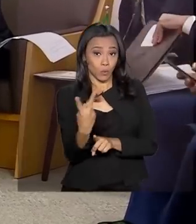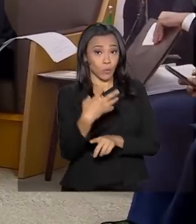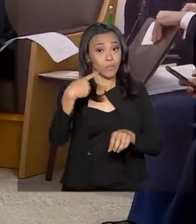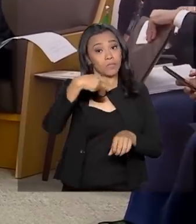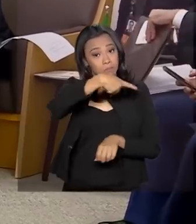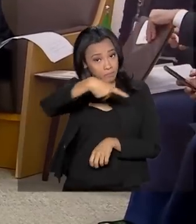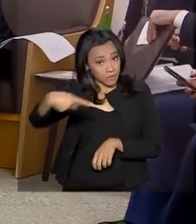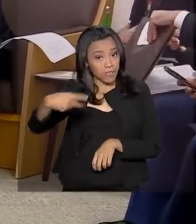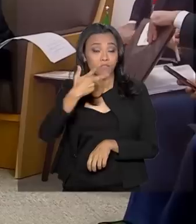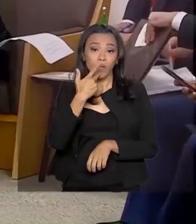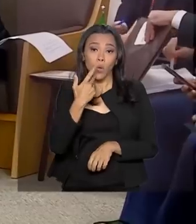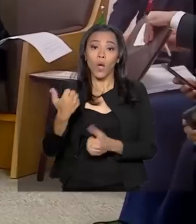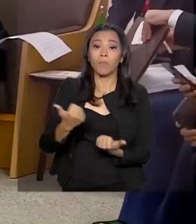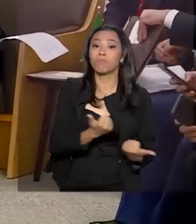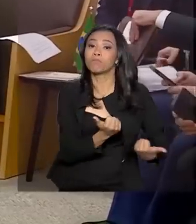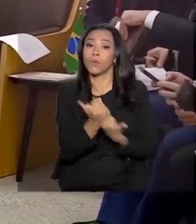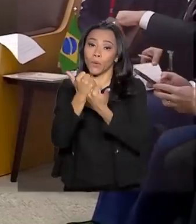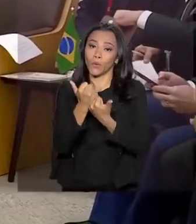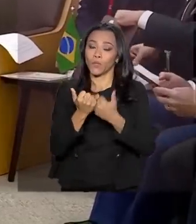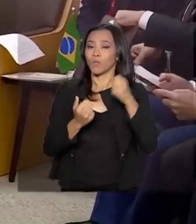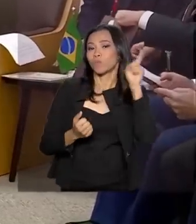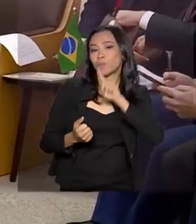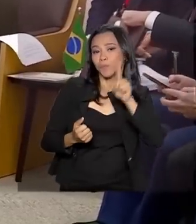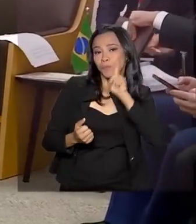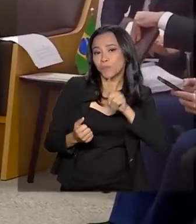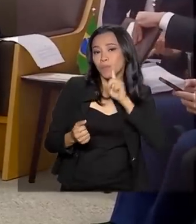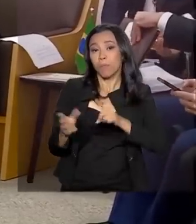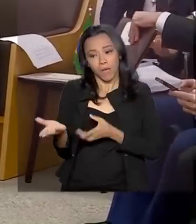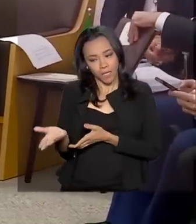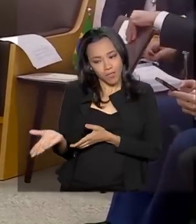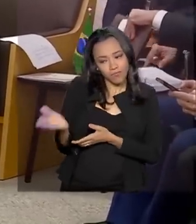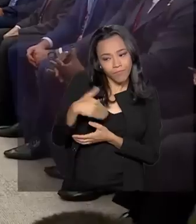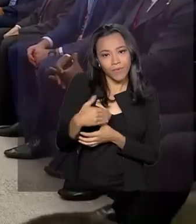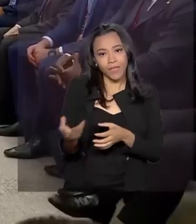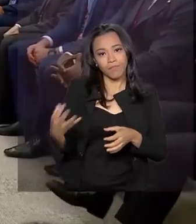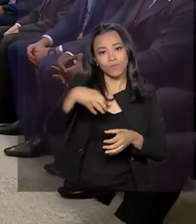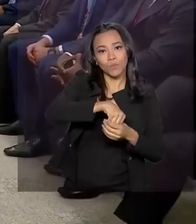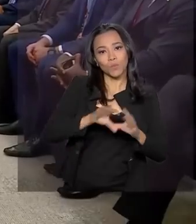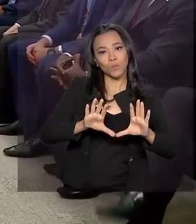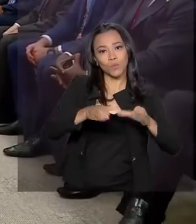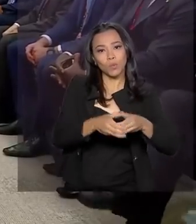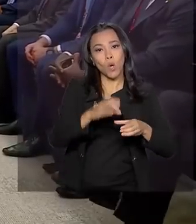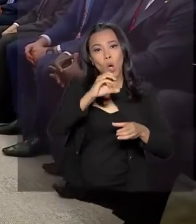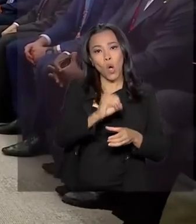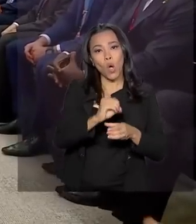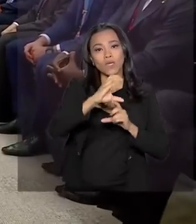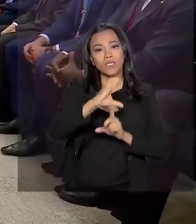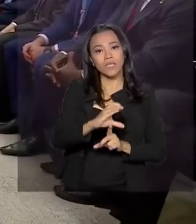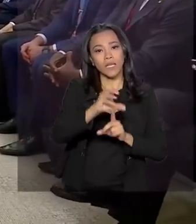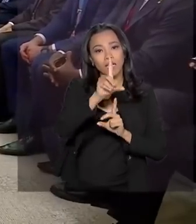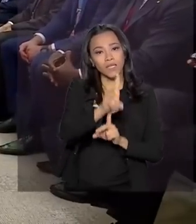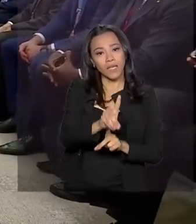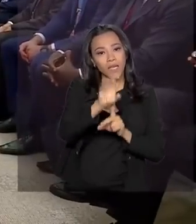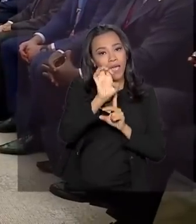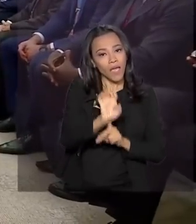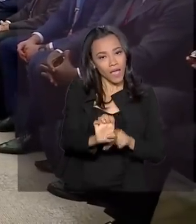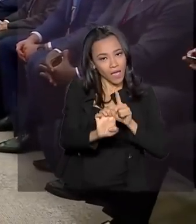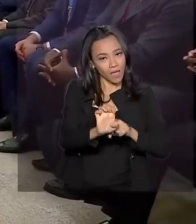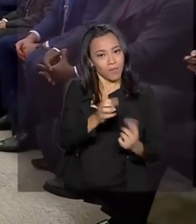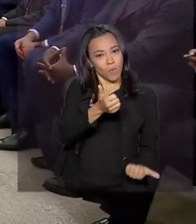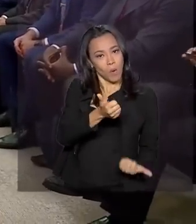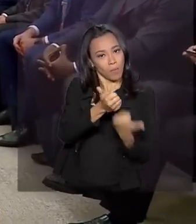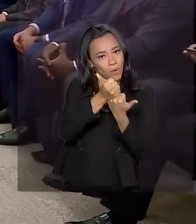do apoio dos Estados Unidos para a adesão do Brasil à OCDE, a Organização para a Cooperação e